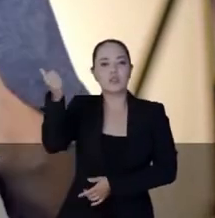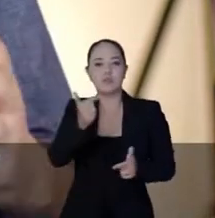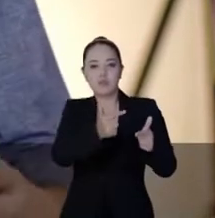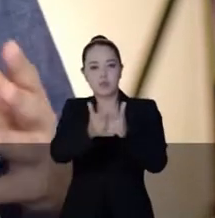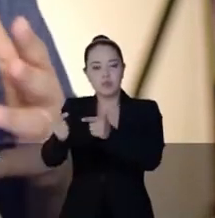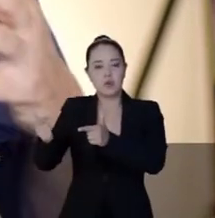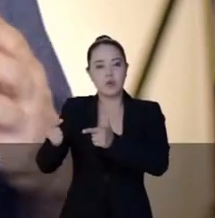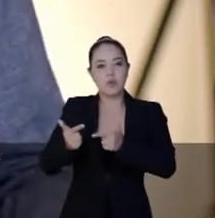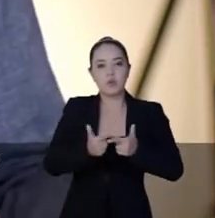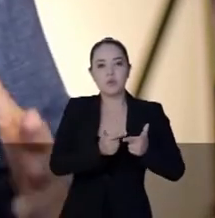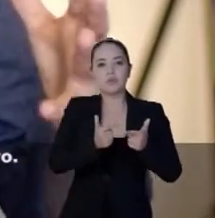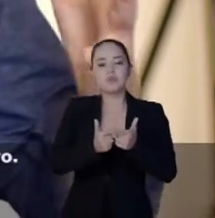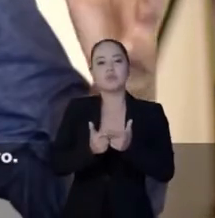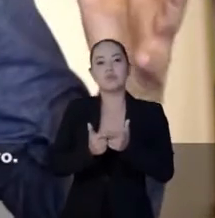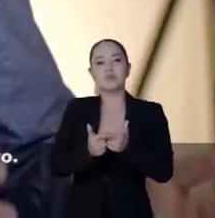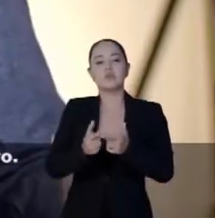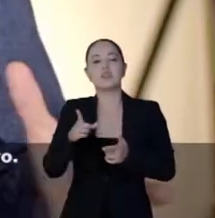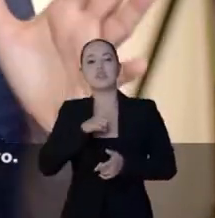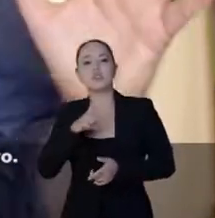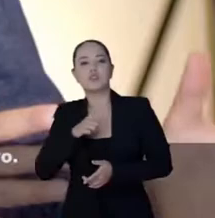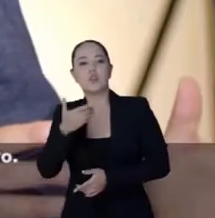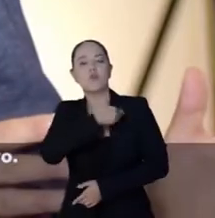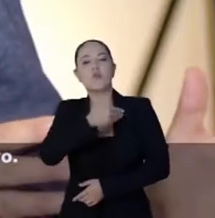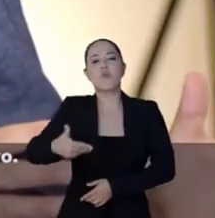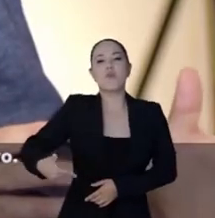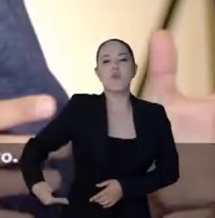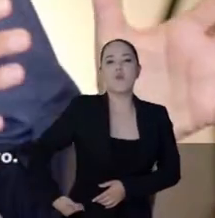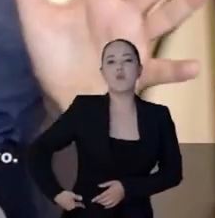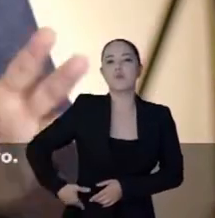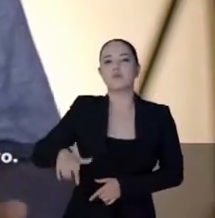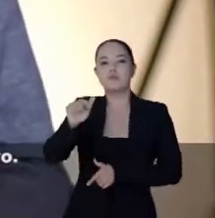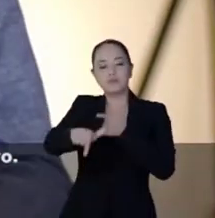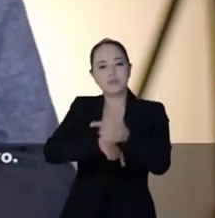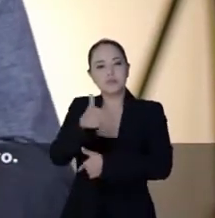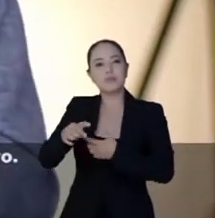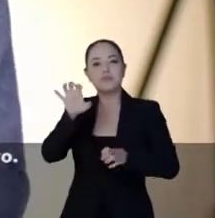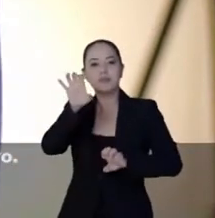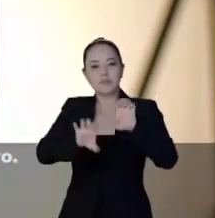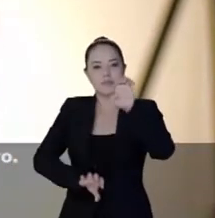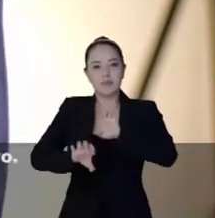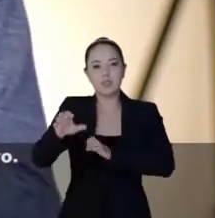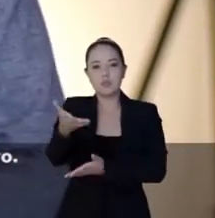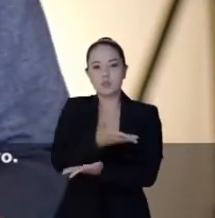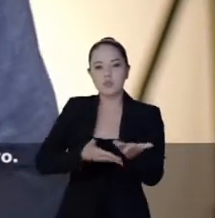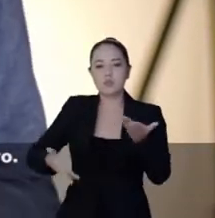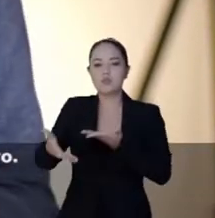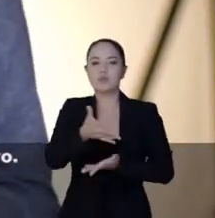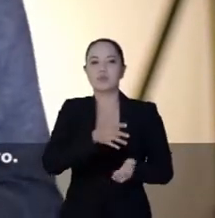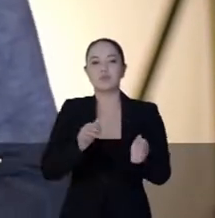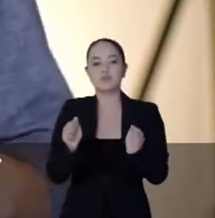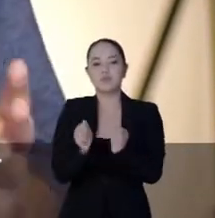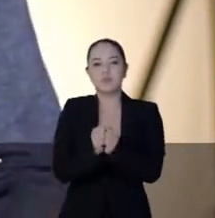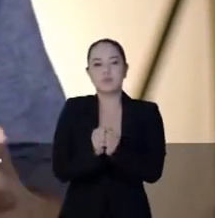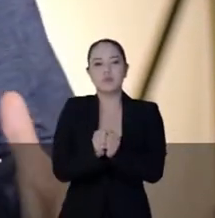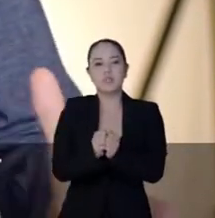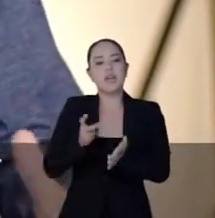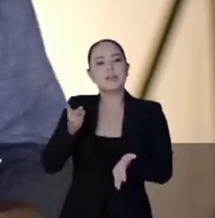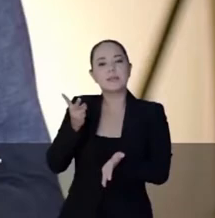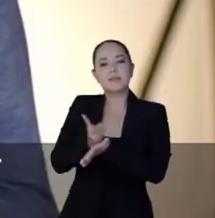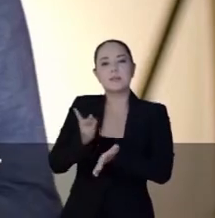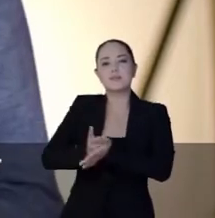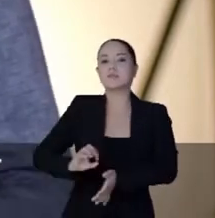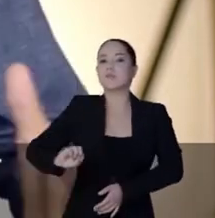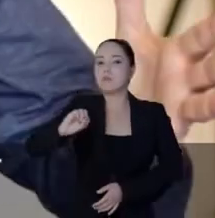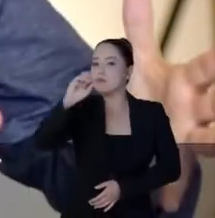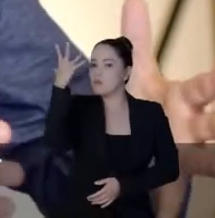crises, principalmente quando envolvi o governo de um lado e trabalhadores e empresários de outro. Sempre